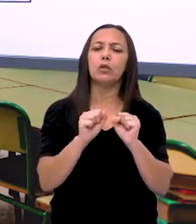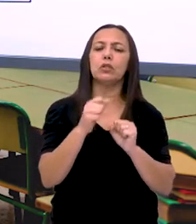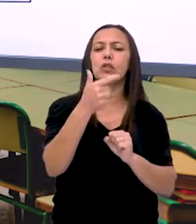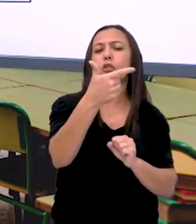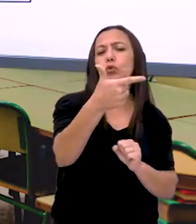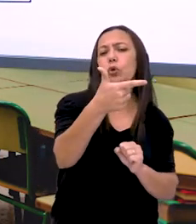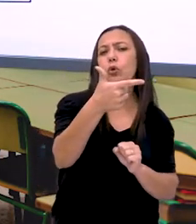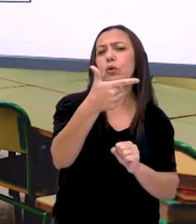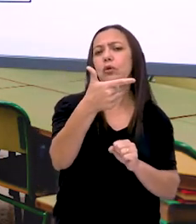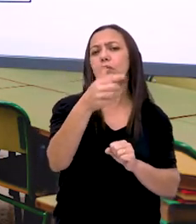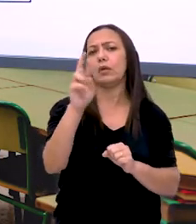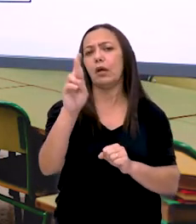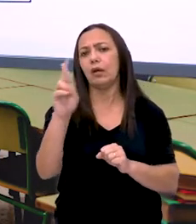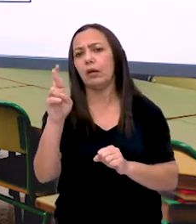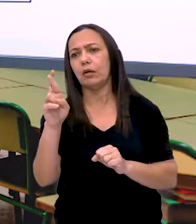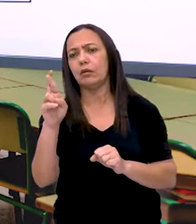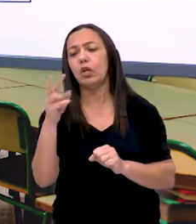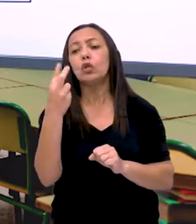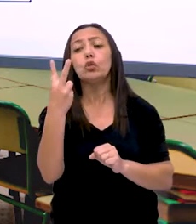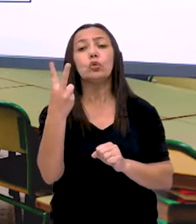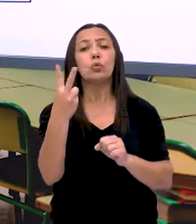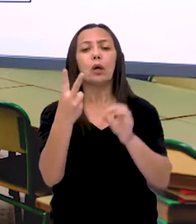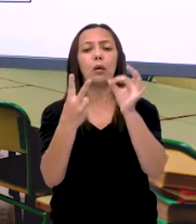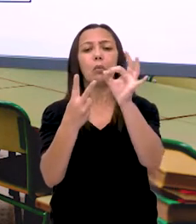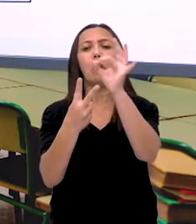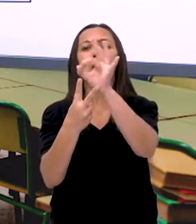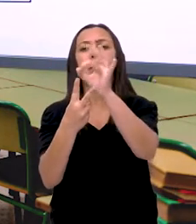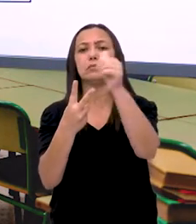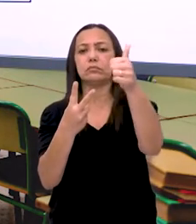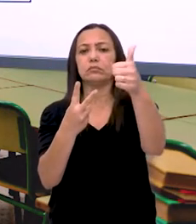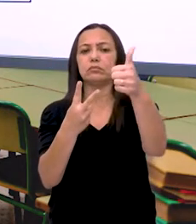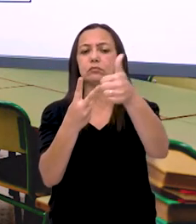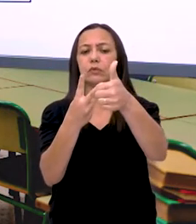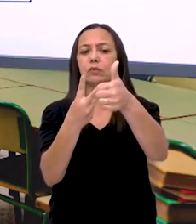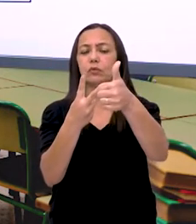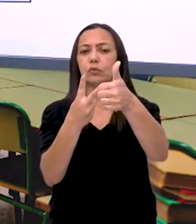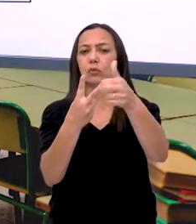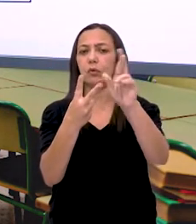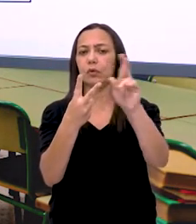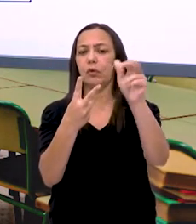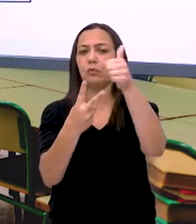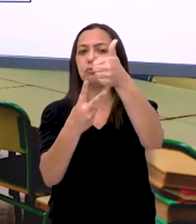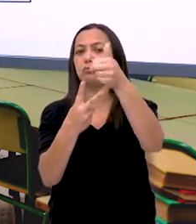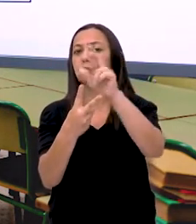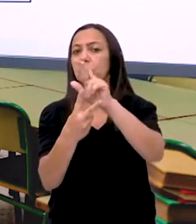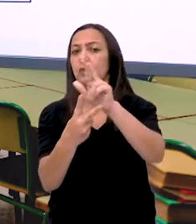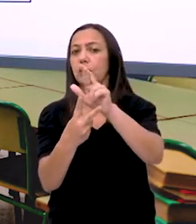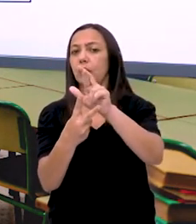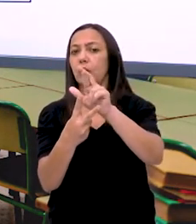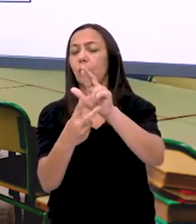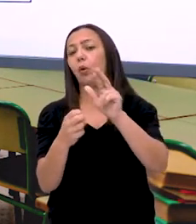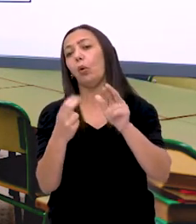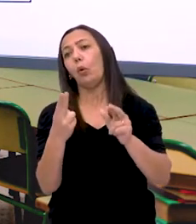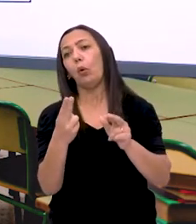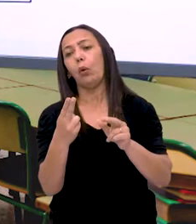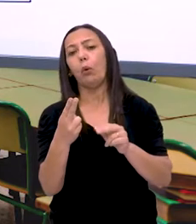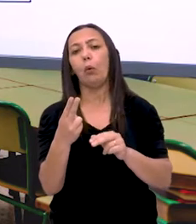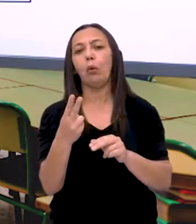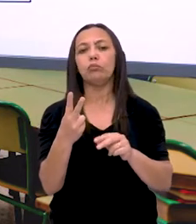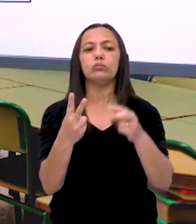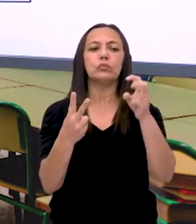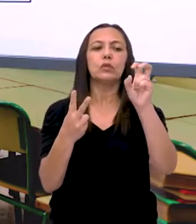colocar 2 de 2, 2 de 50. 2 moedas de 1 real e 2